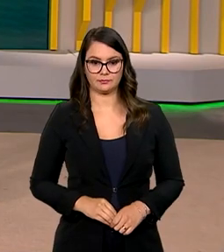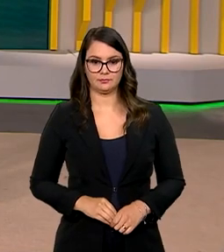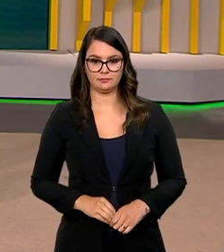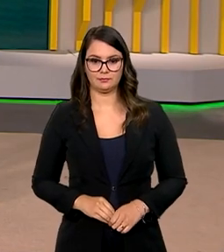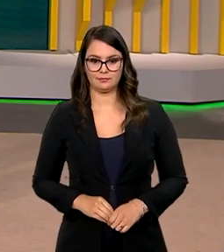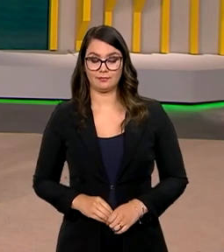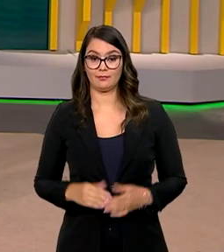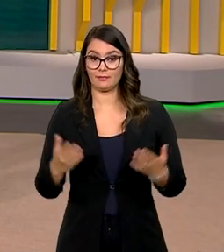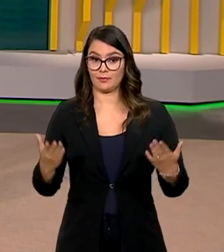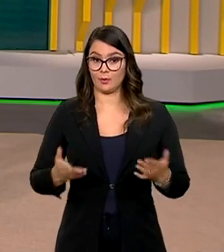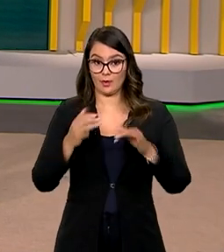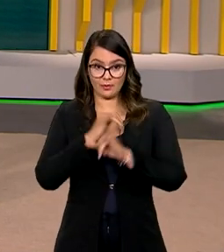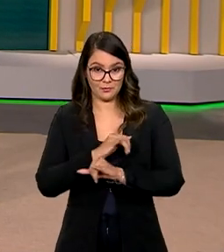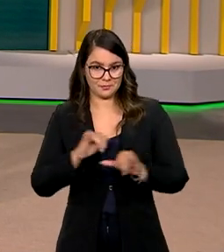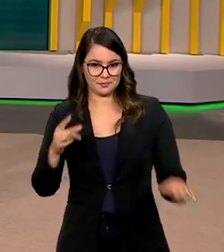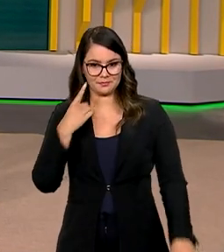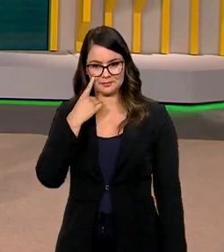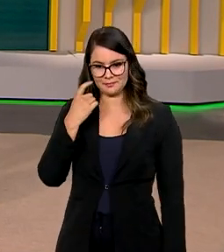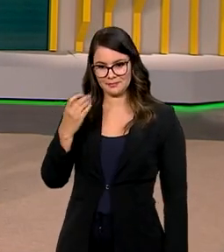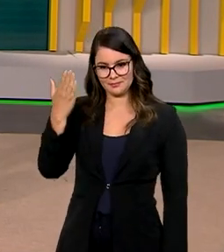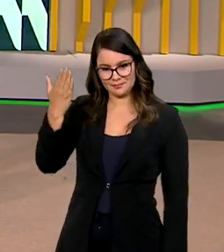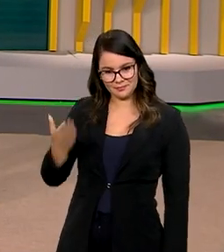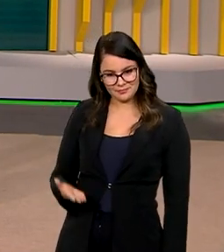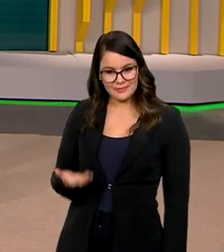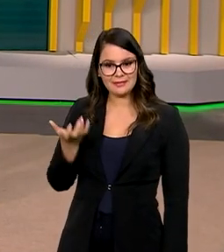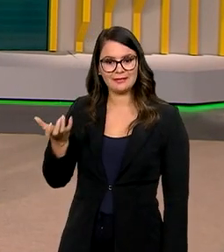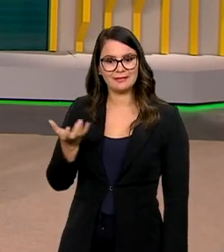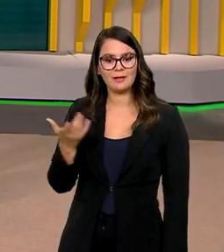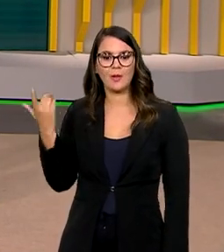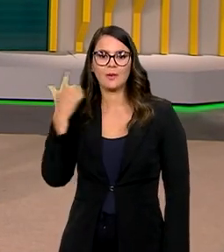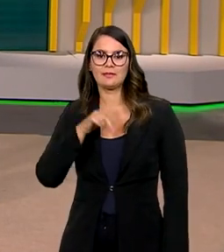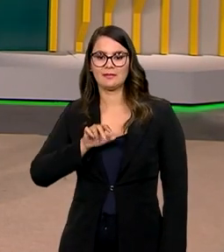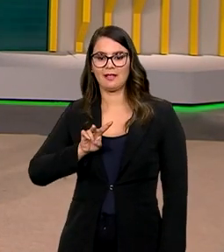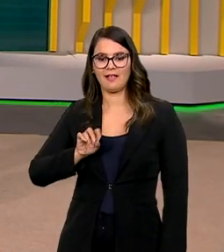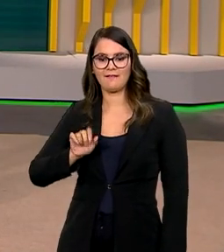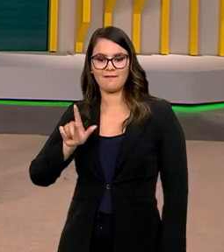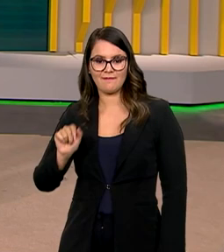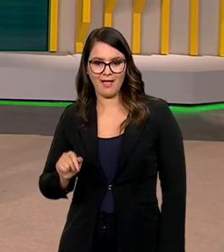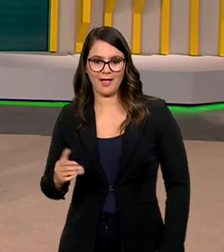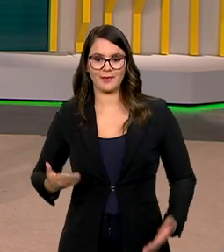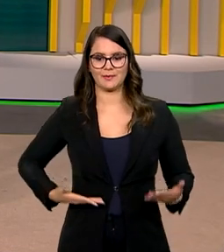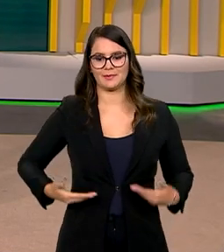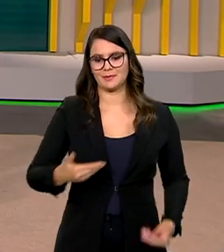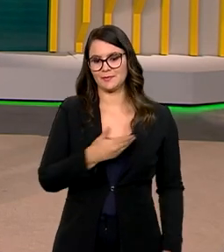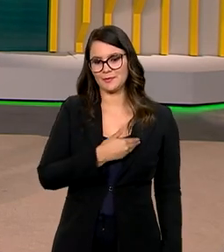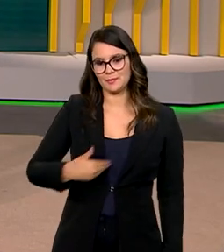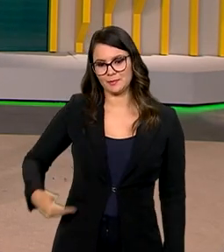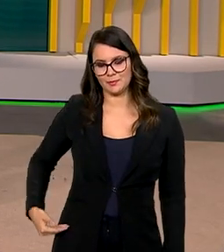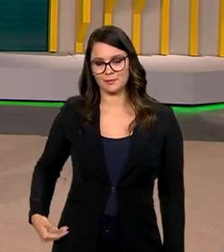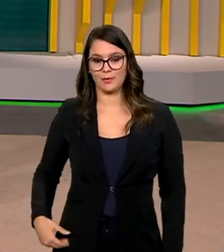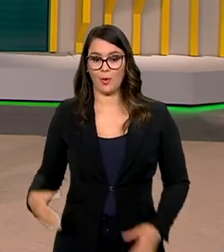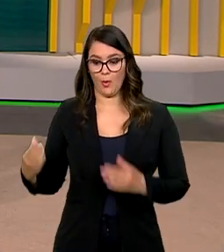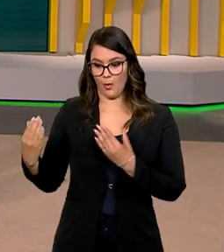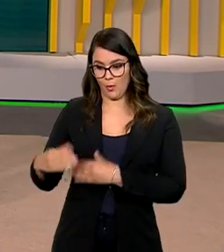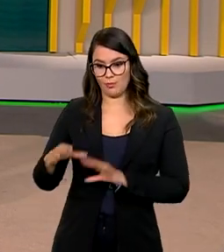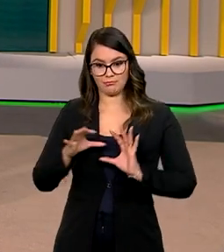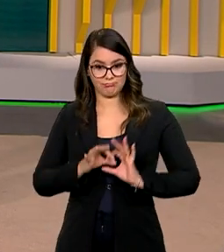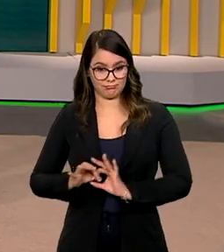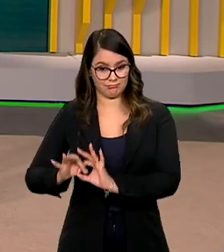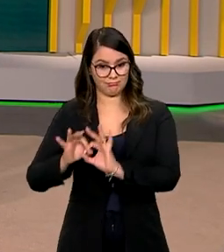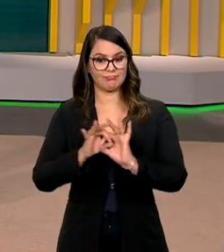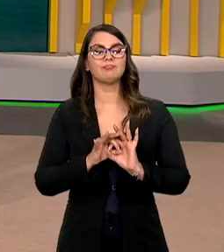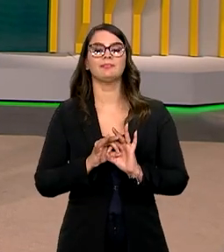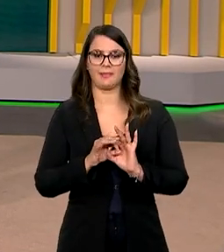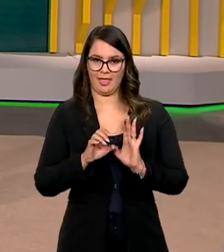Agora uma informação que interessa a você que tem interesse em conseguir uma vaga e como servidor público. O concurso público unificado vai